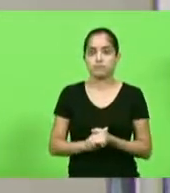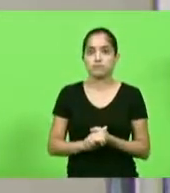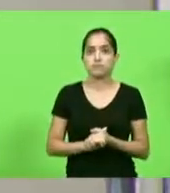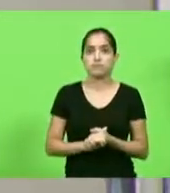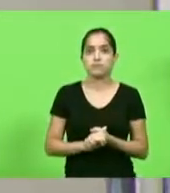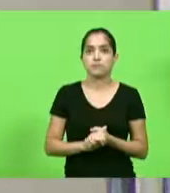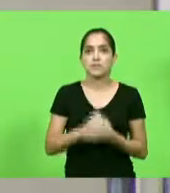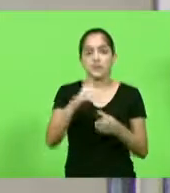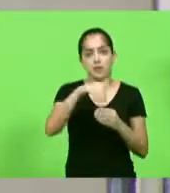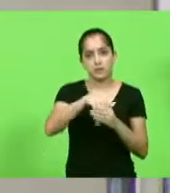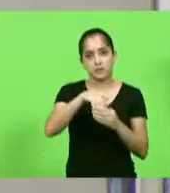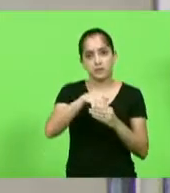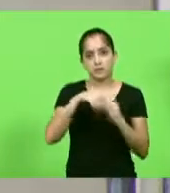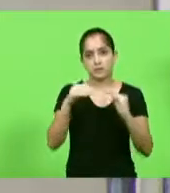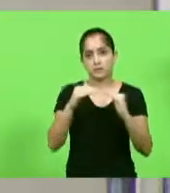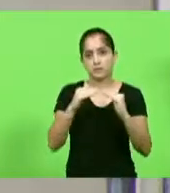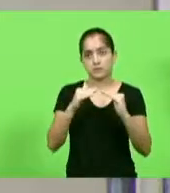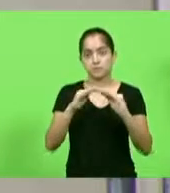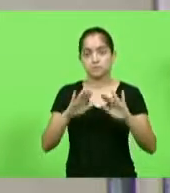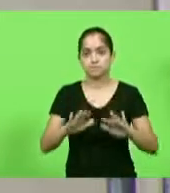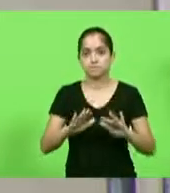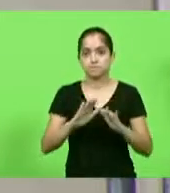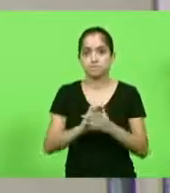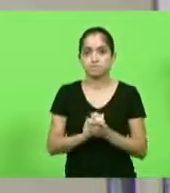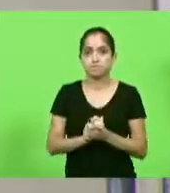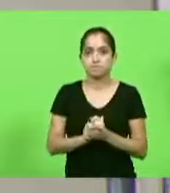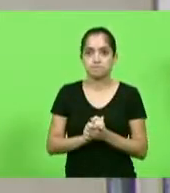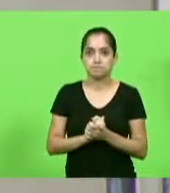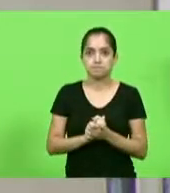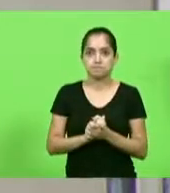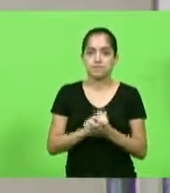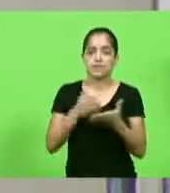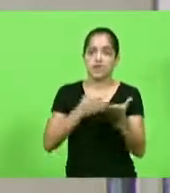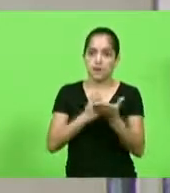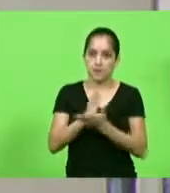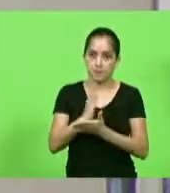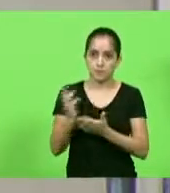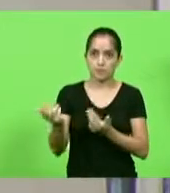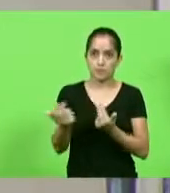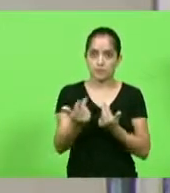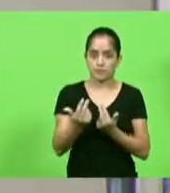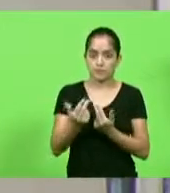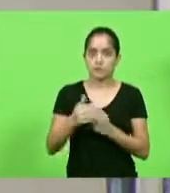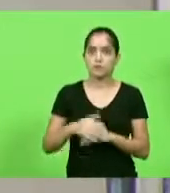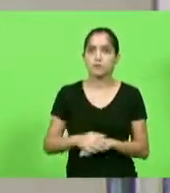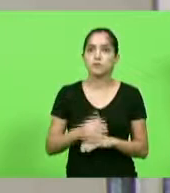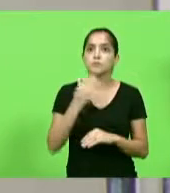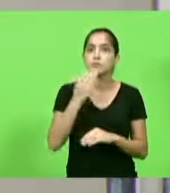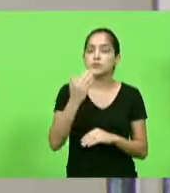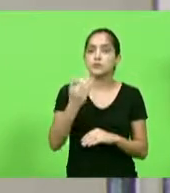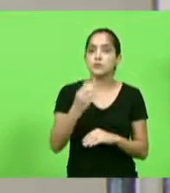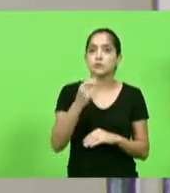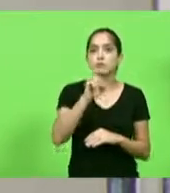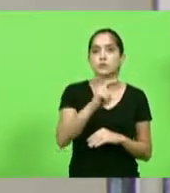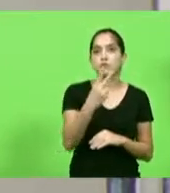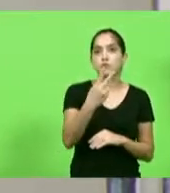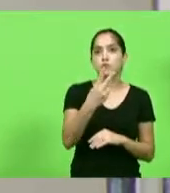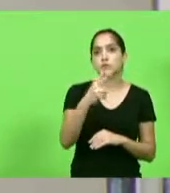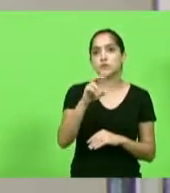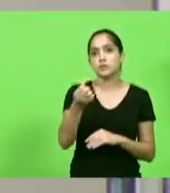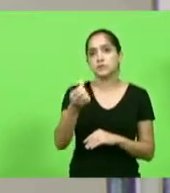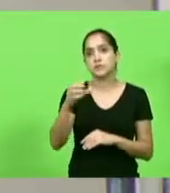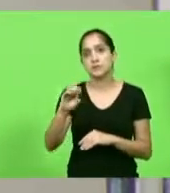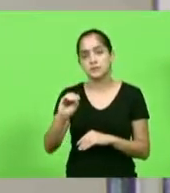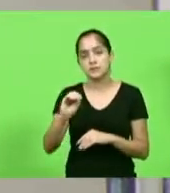havendo quem queira discutir. Em votação, deputados que aprovam permanecem como se encontra. Aprovado por unanimidade. Pedido de informação, 260, autor do